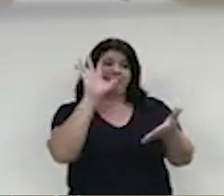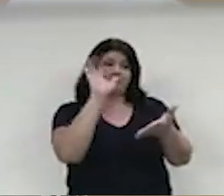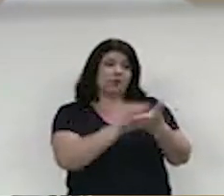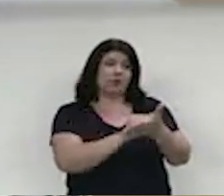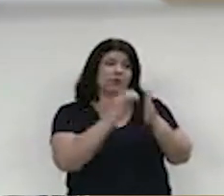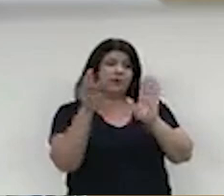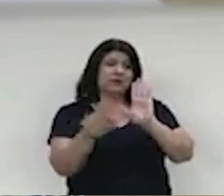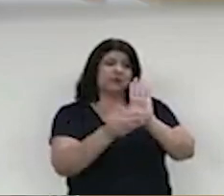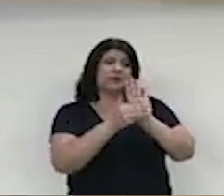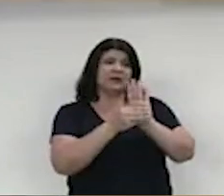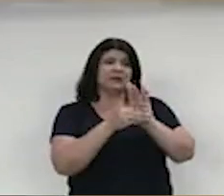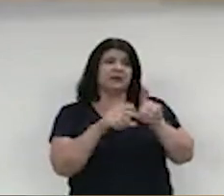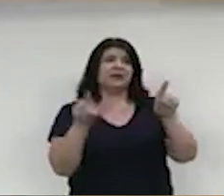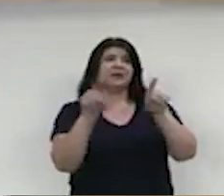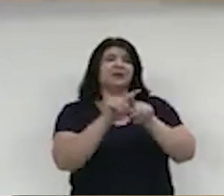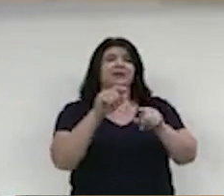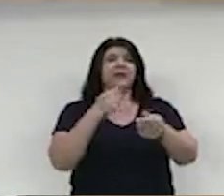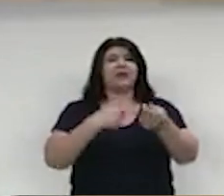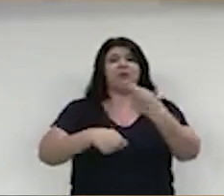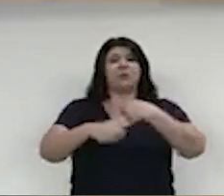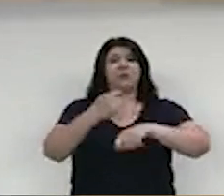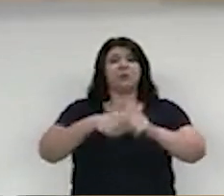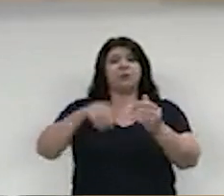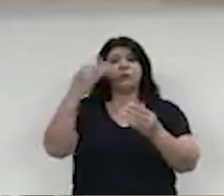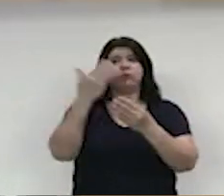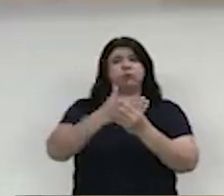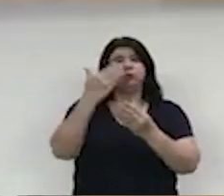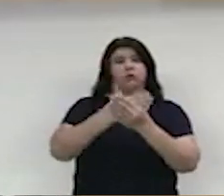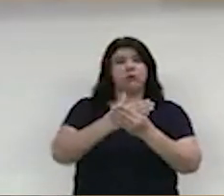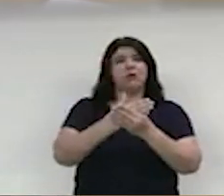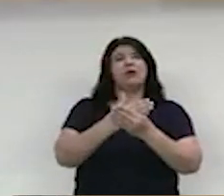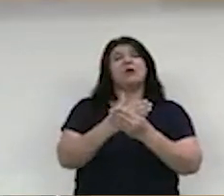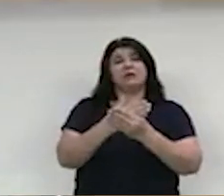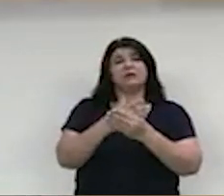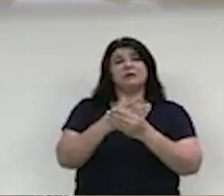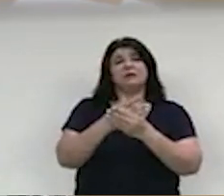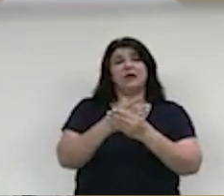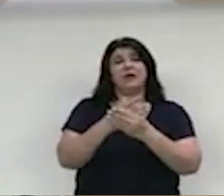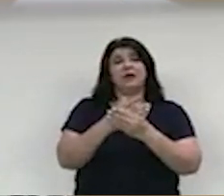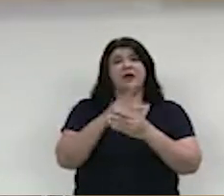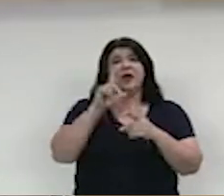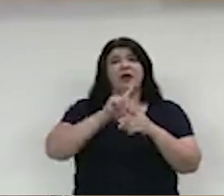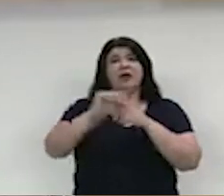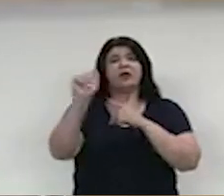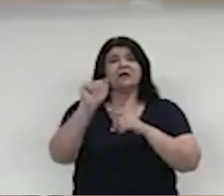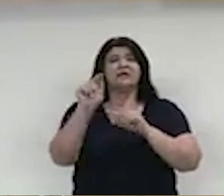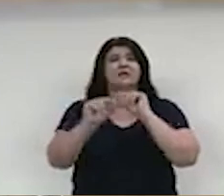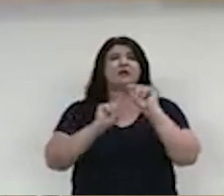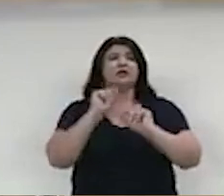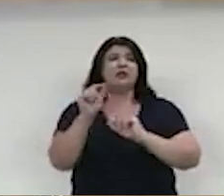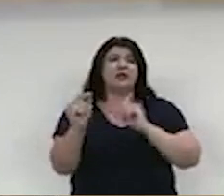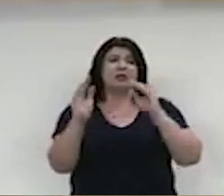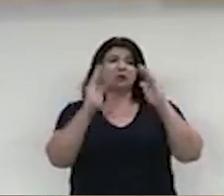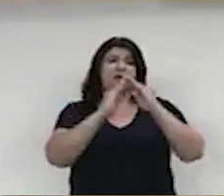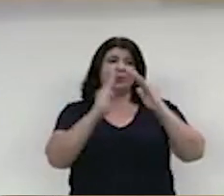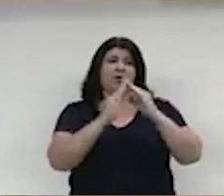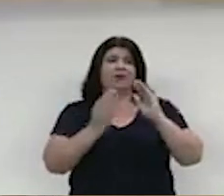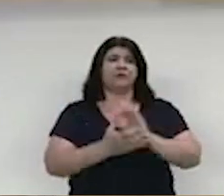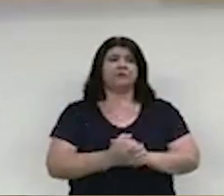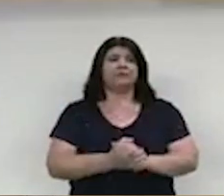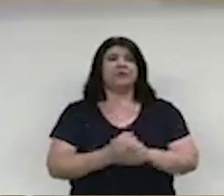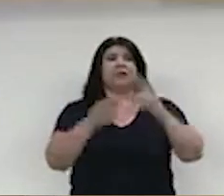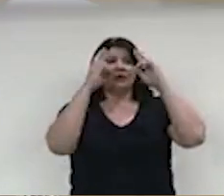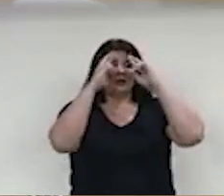inclusive através de processo administrativo da locação do imóvel. Por fim, no sentido de garantir e auxiliar este respeitável